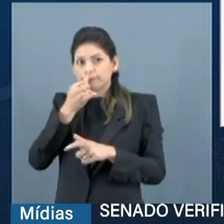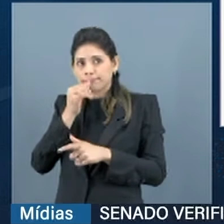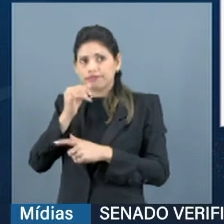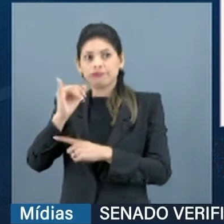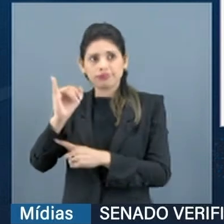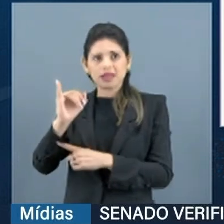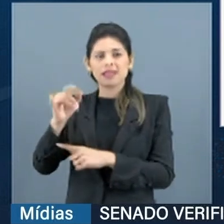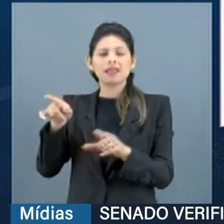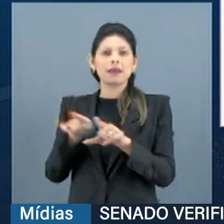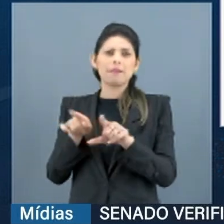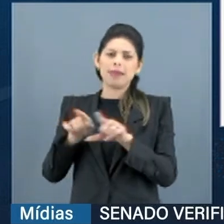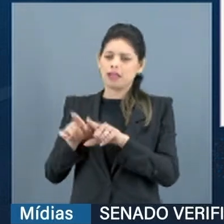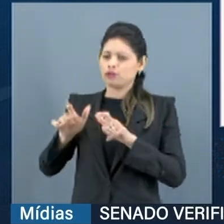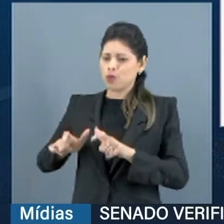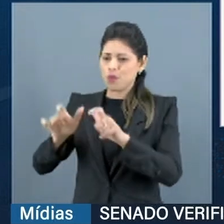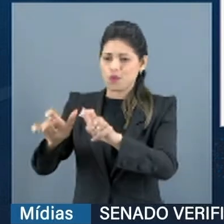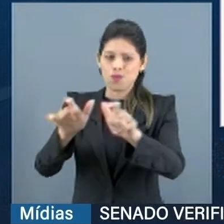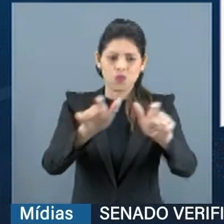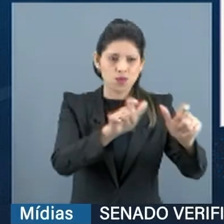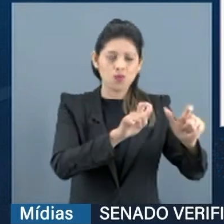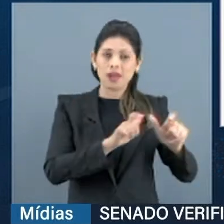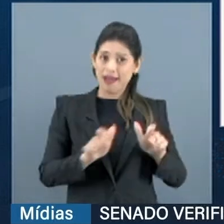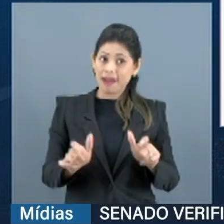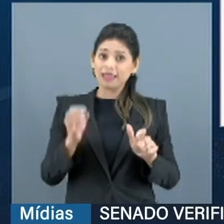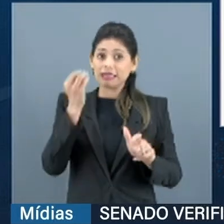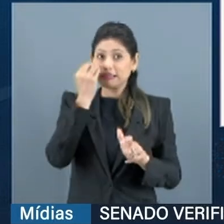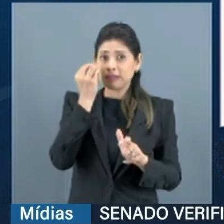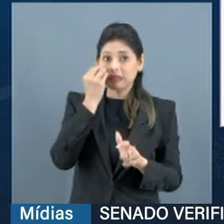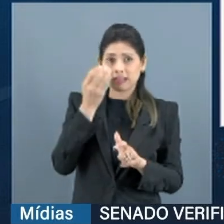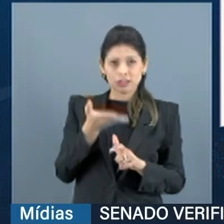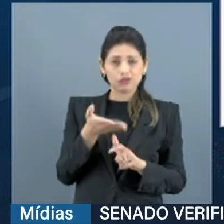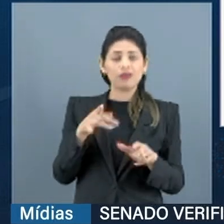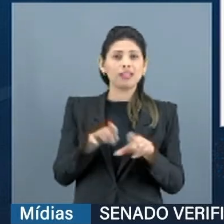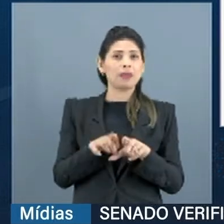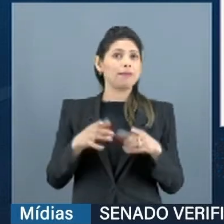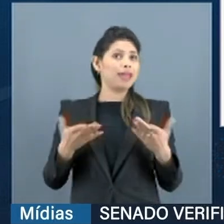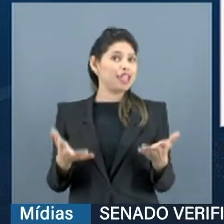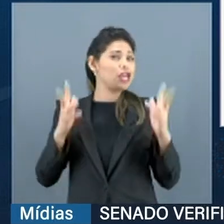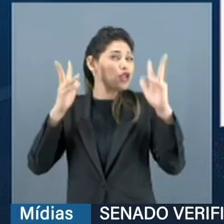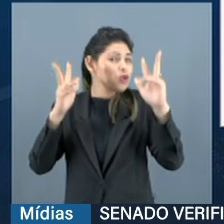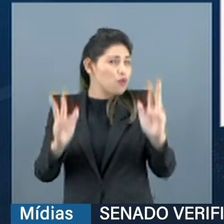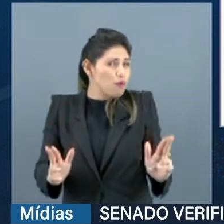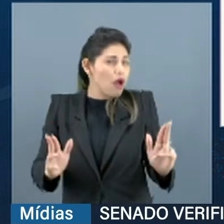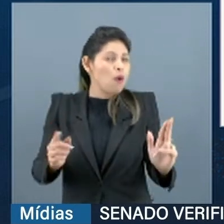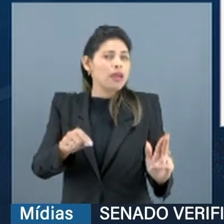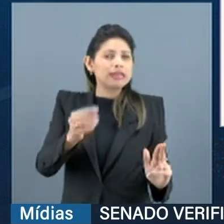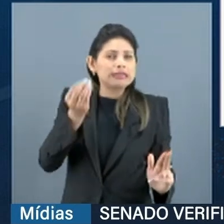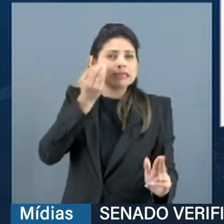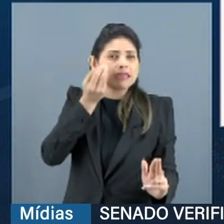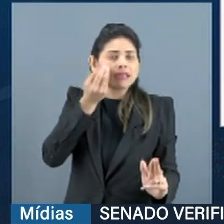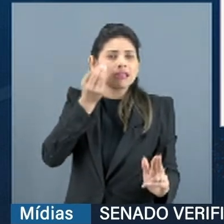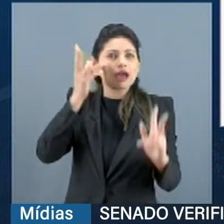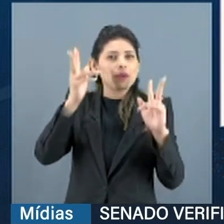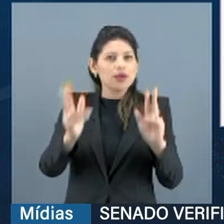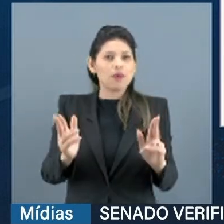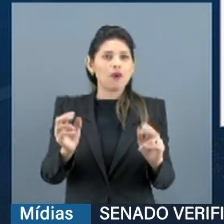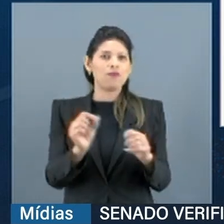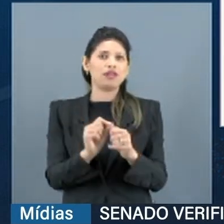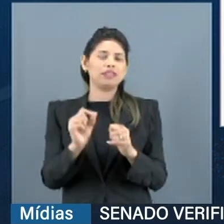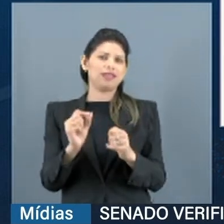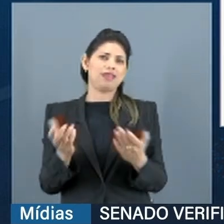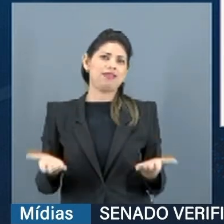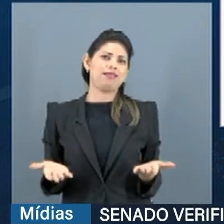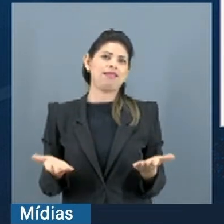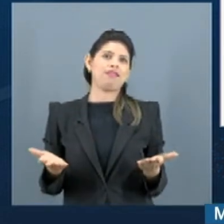São esses os espaços. A lógica era mesmo. Modos operandi, é o mesmo modos operandi dos